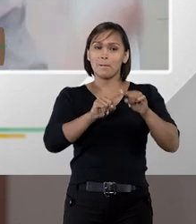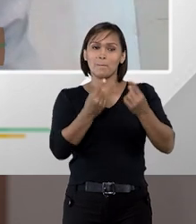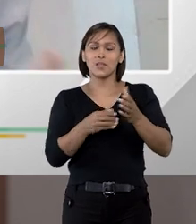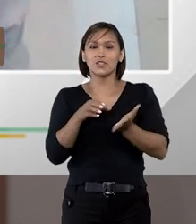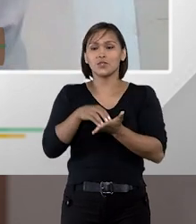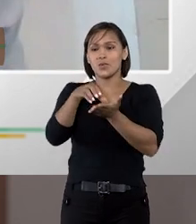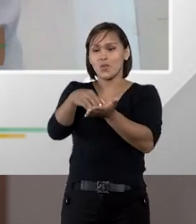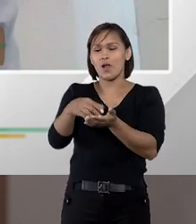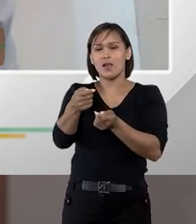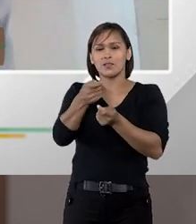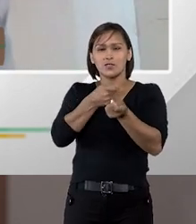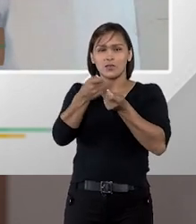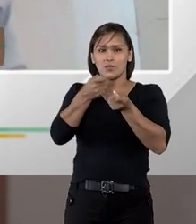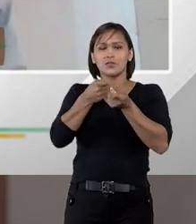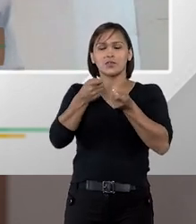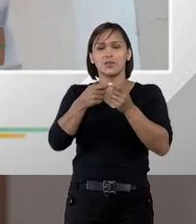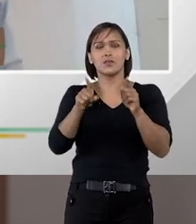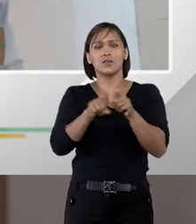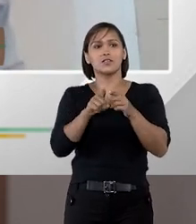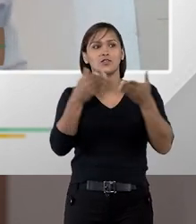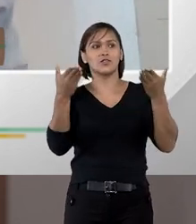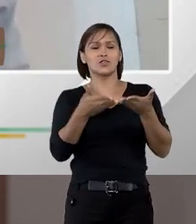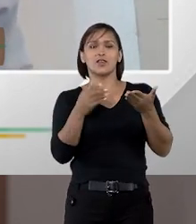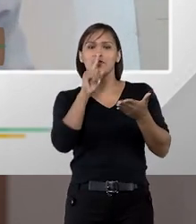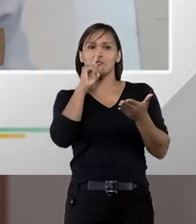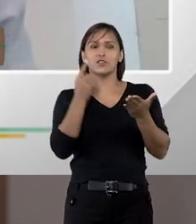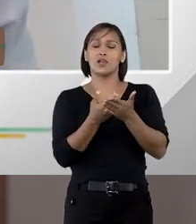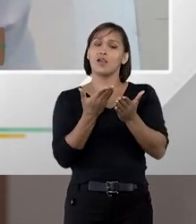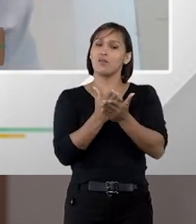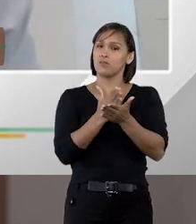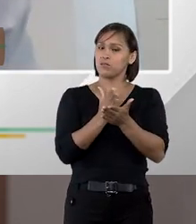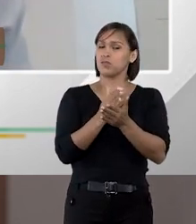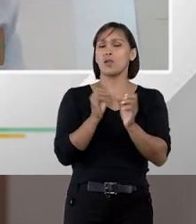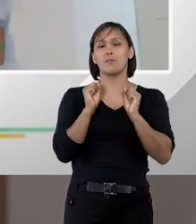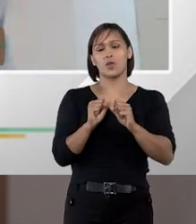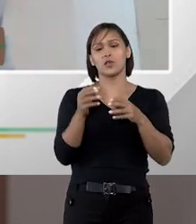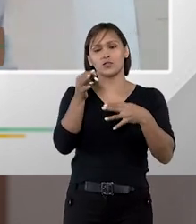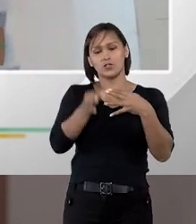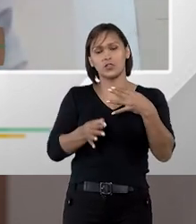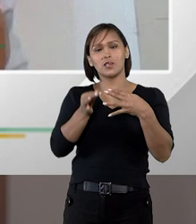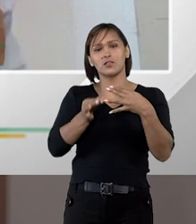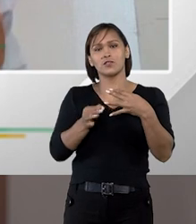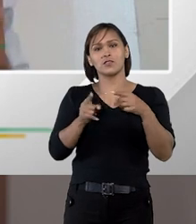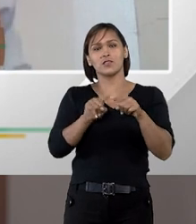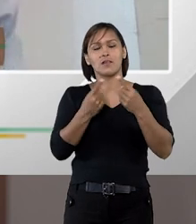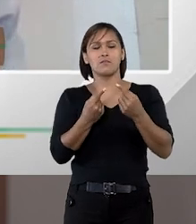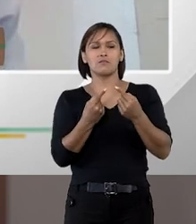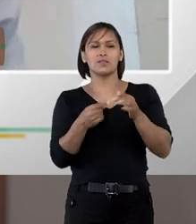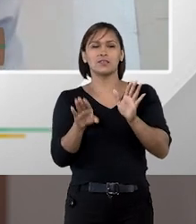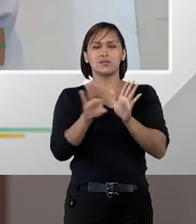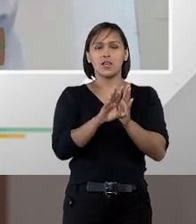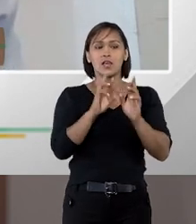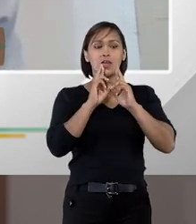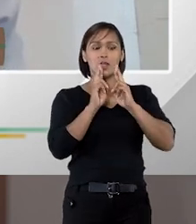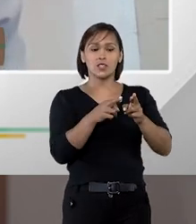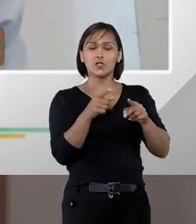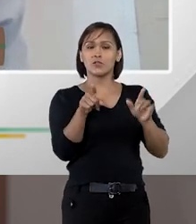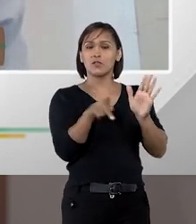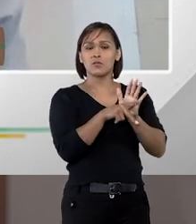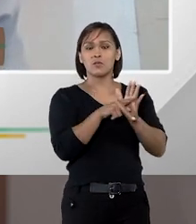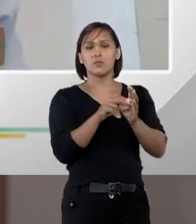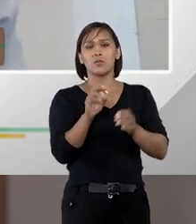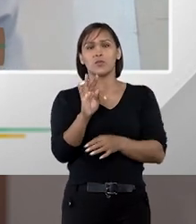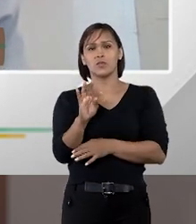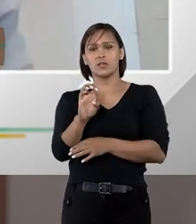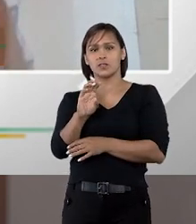decididas no âmbito dos órgãos de controle então às vezes se chega ao judiciário mas muitas vezes isso é resolvido